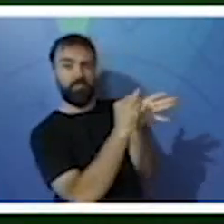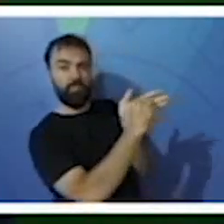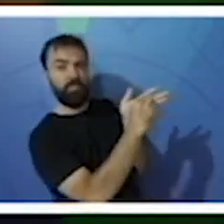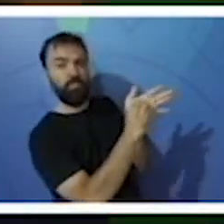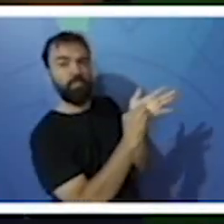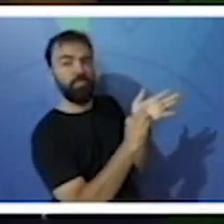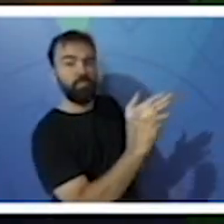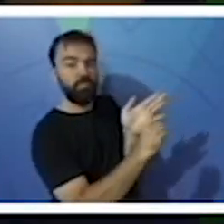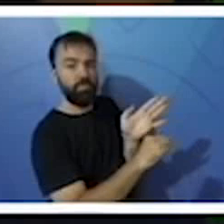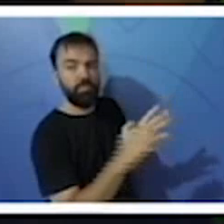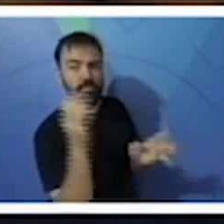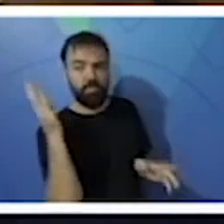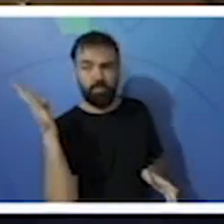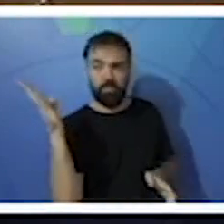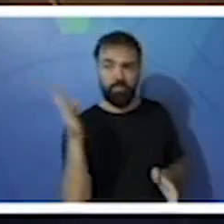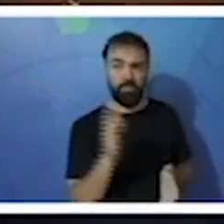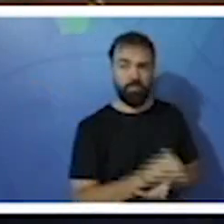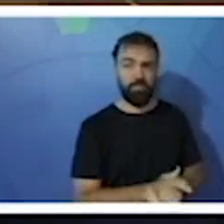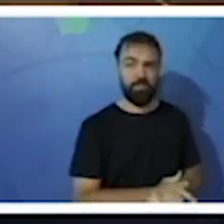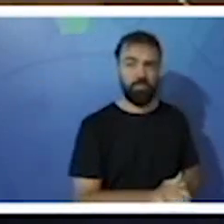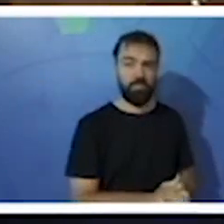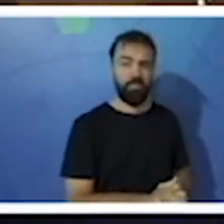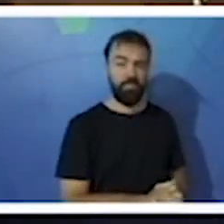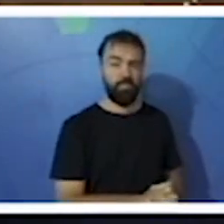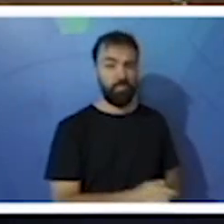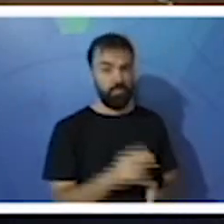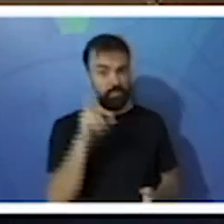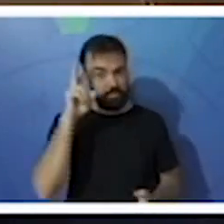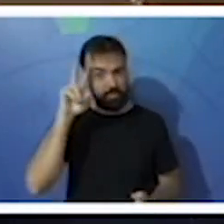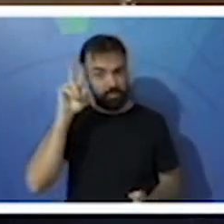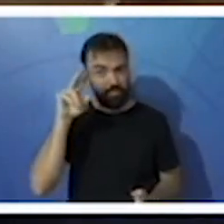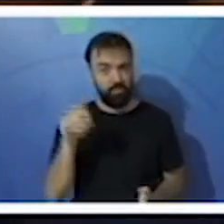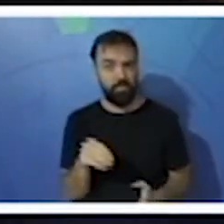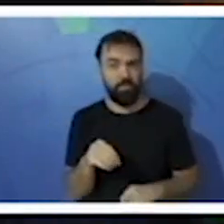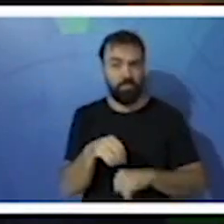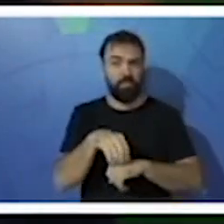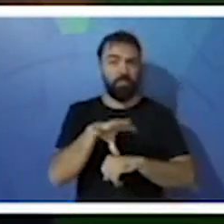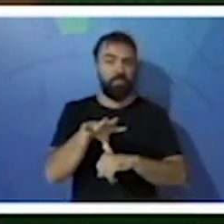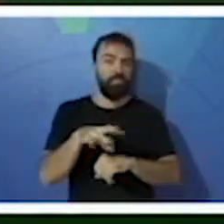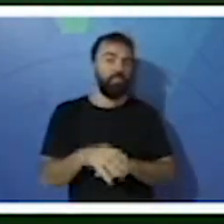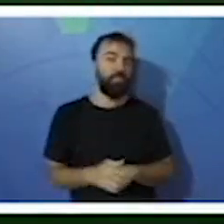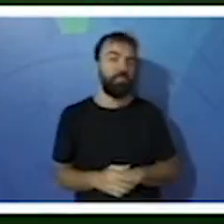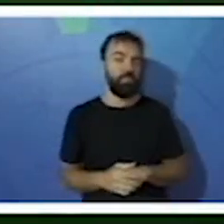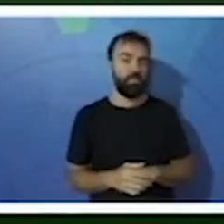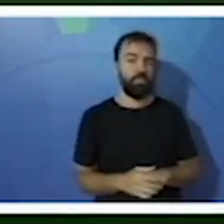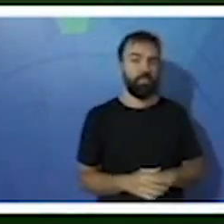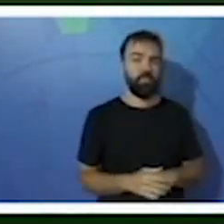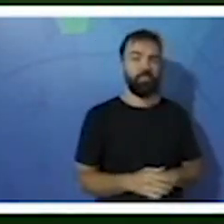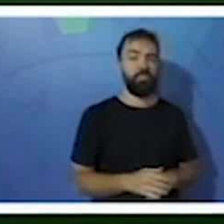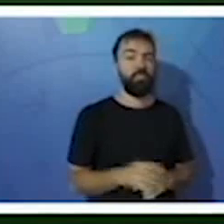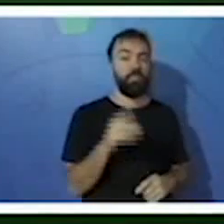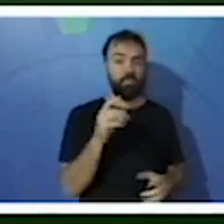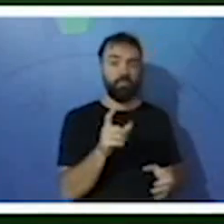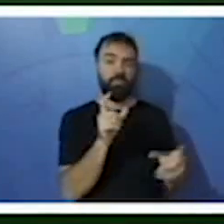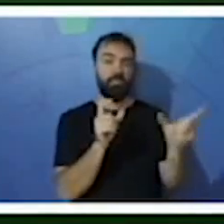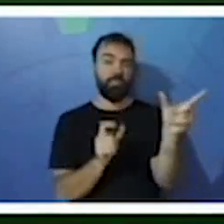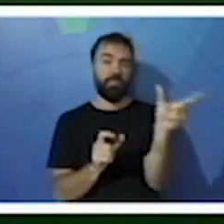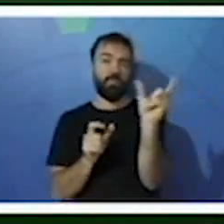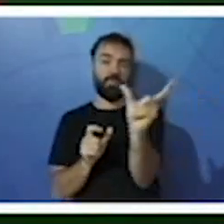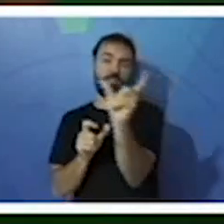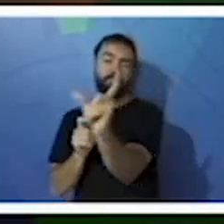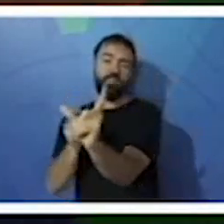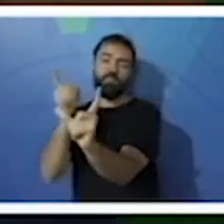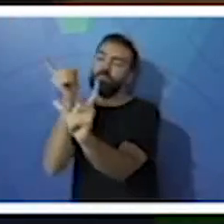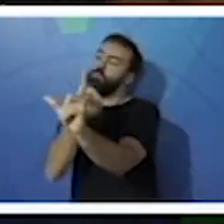conceitual. Nós já trabalhamos com mapinha. Lembra da dica que eu dei para vocês? Vocês vão riscando as palavrinhas que vocês